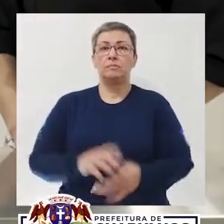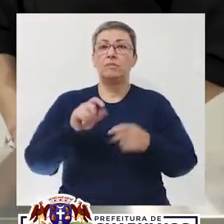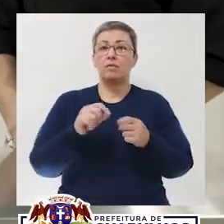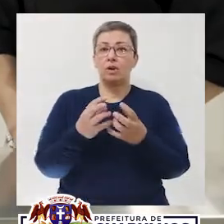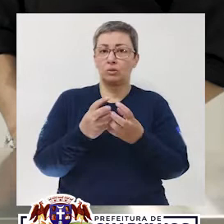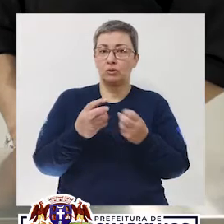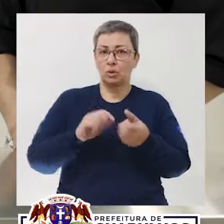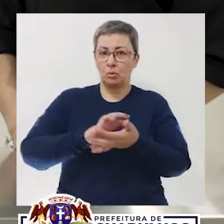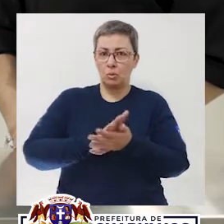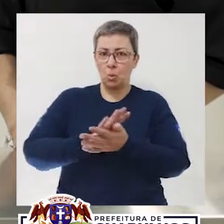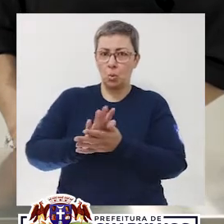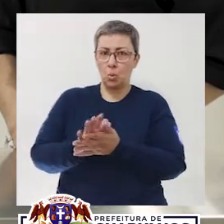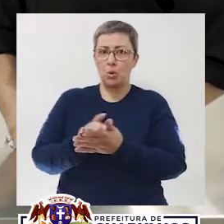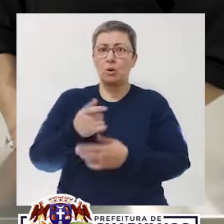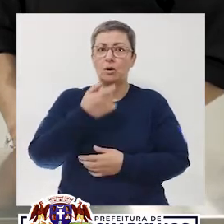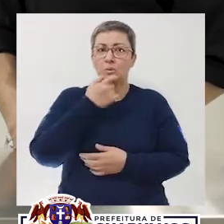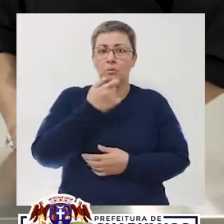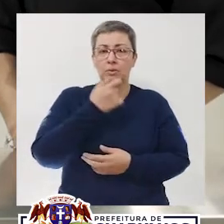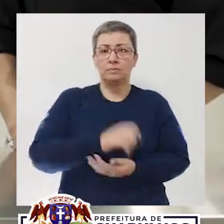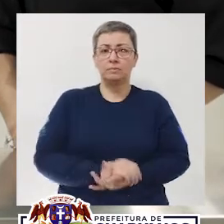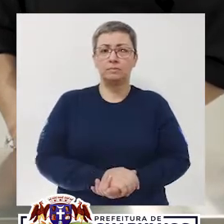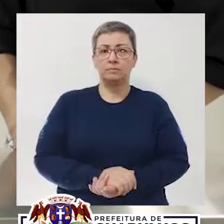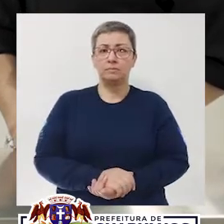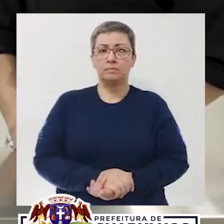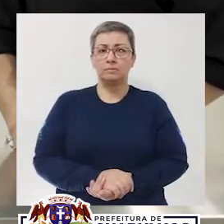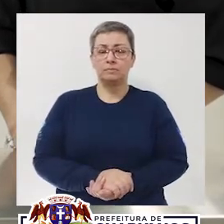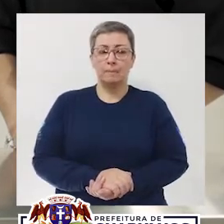Vamos triturar a bolacha. Vamos descoito.